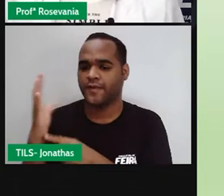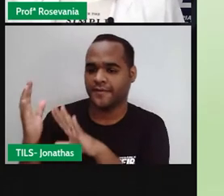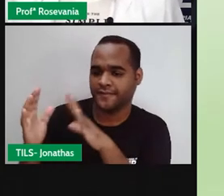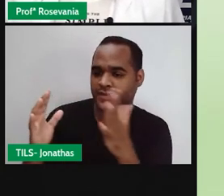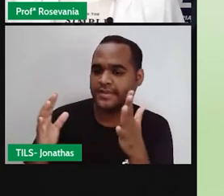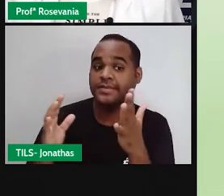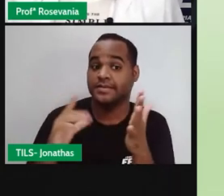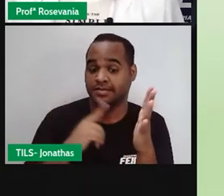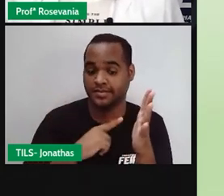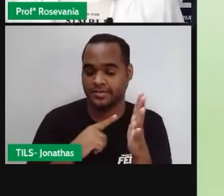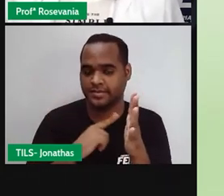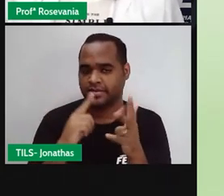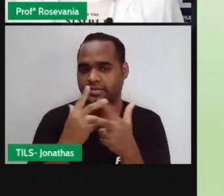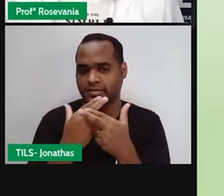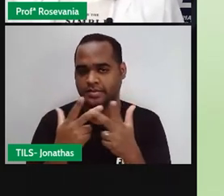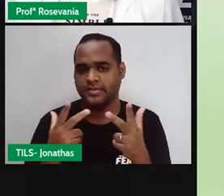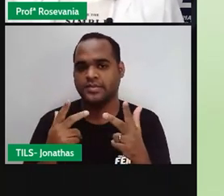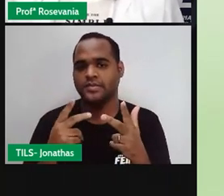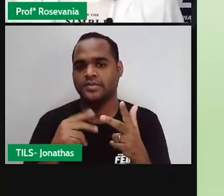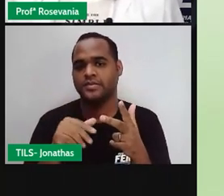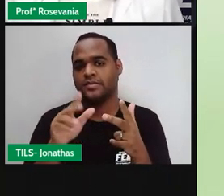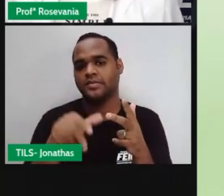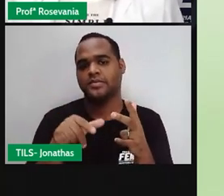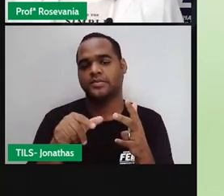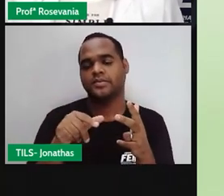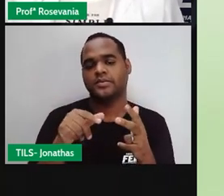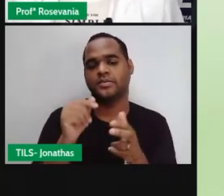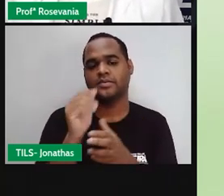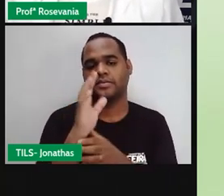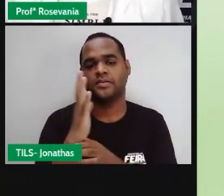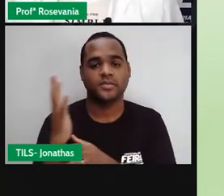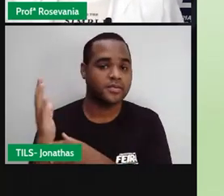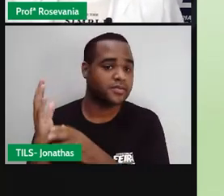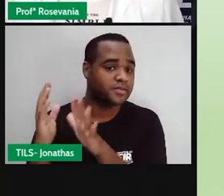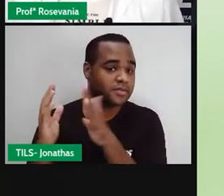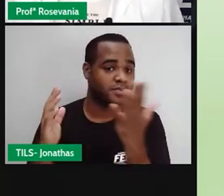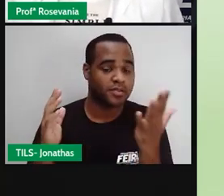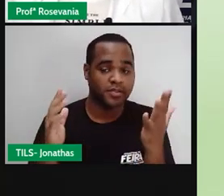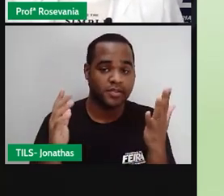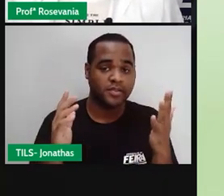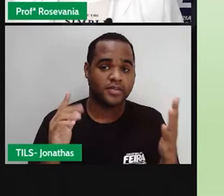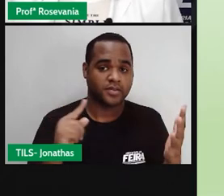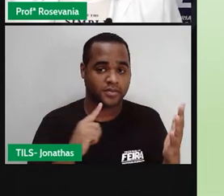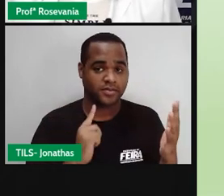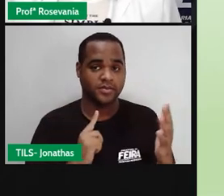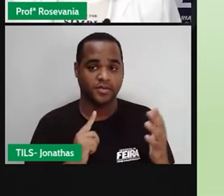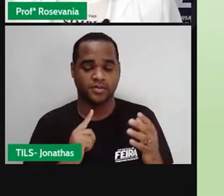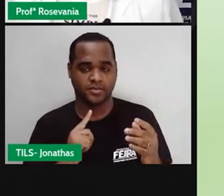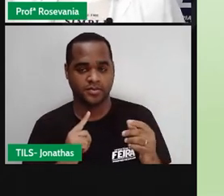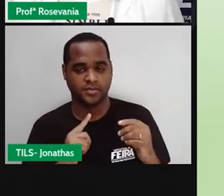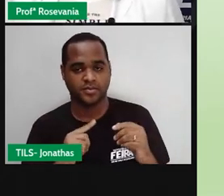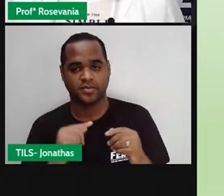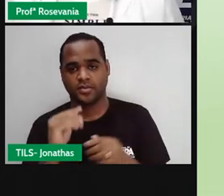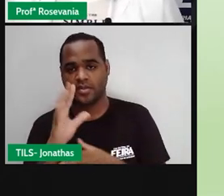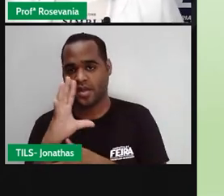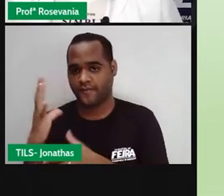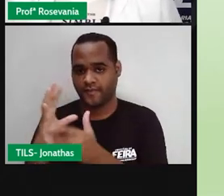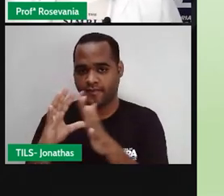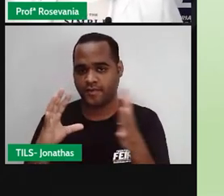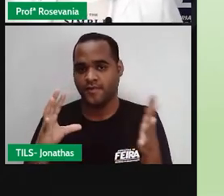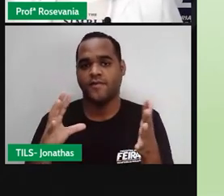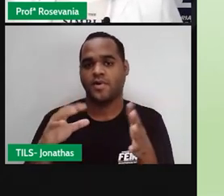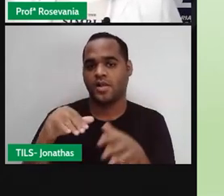está preservada, com os extratos, ó, a gente tem os três extratos, que são os três tamanhos de árvore, né, o